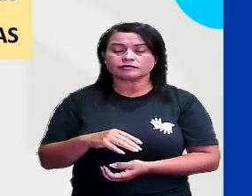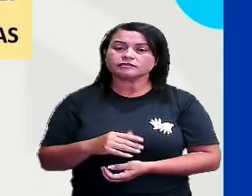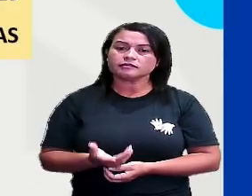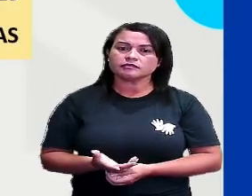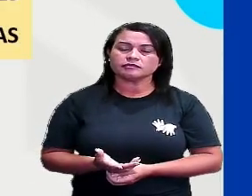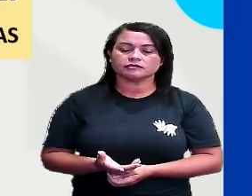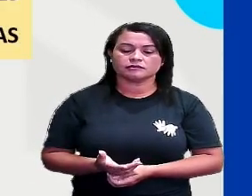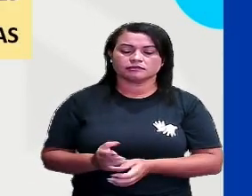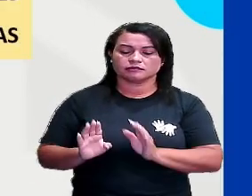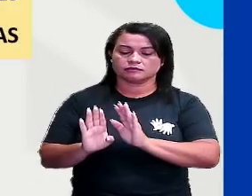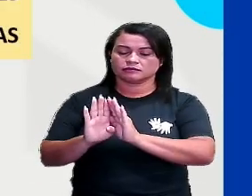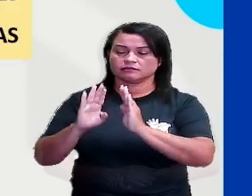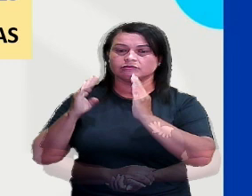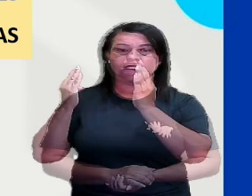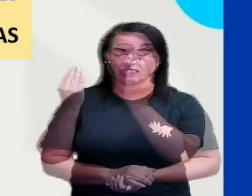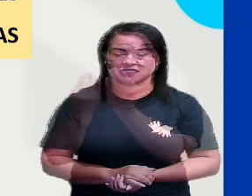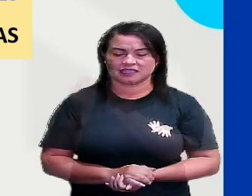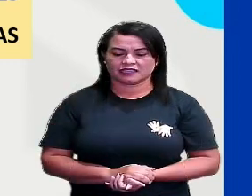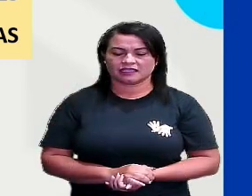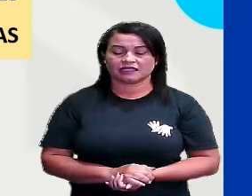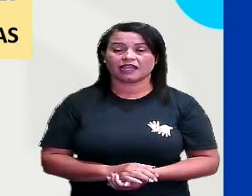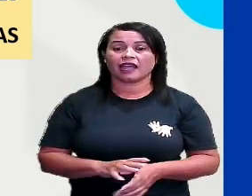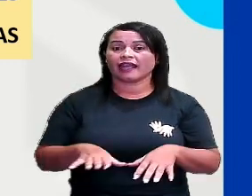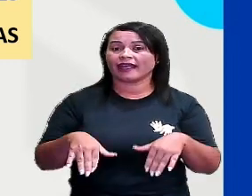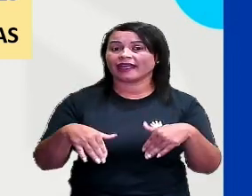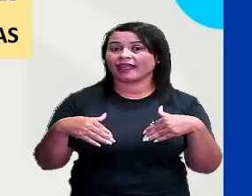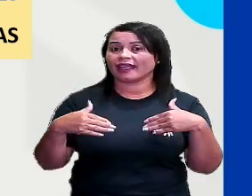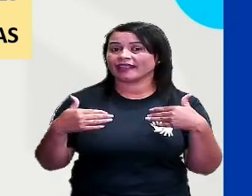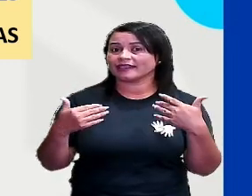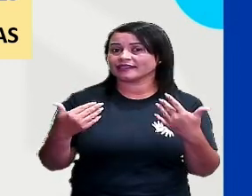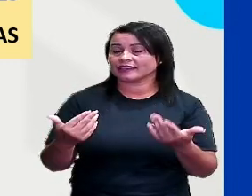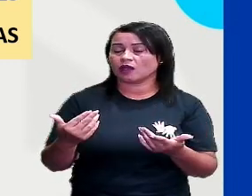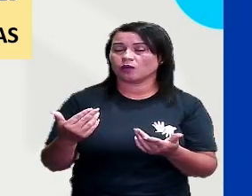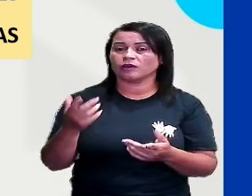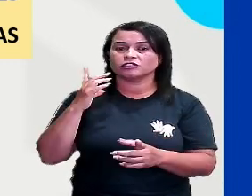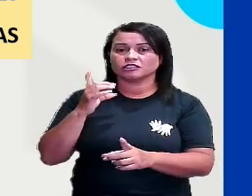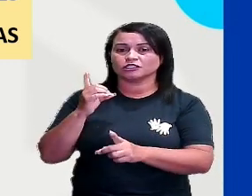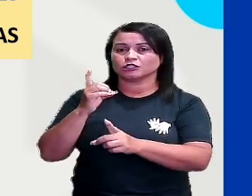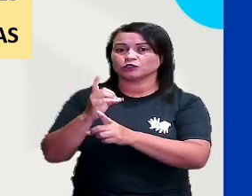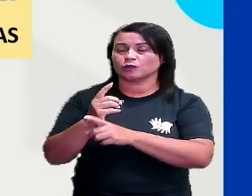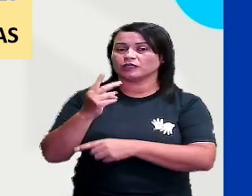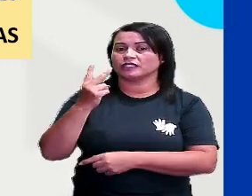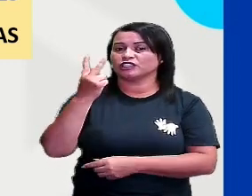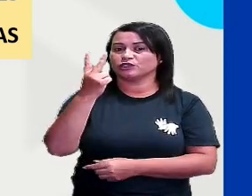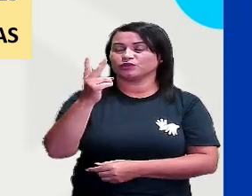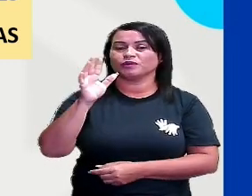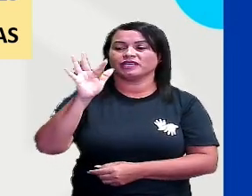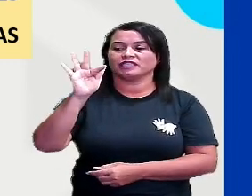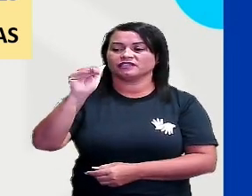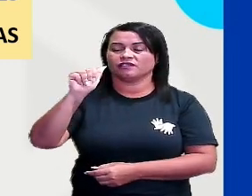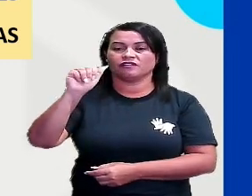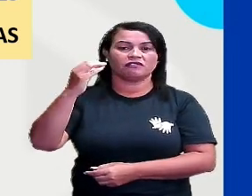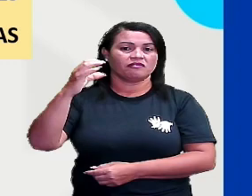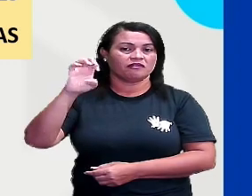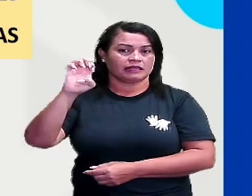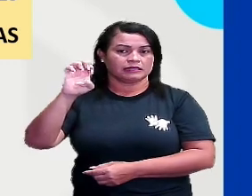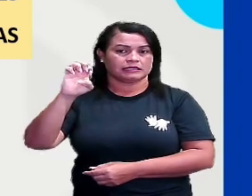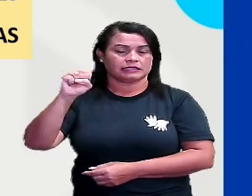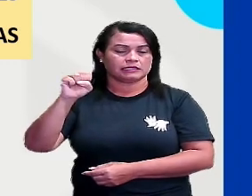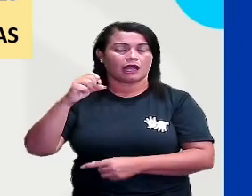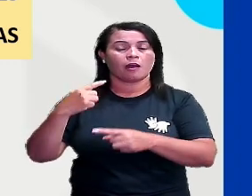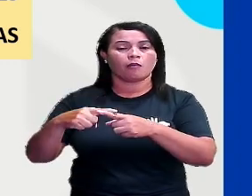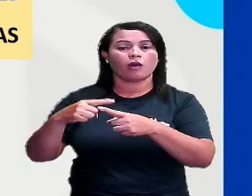arredondada. Então, gente identifica aqui duas faces, porque essa parte arredondada aqui